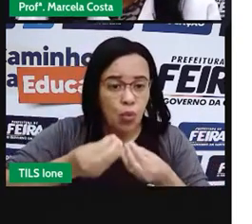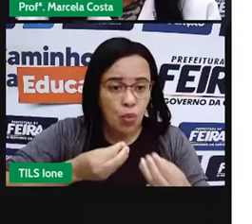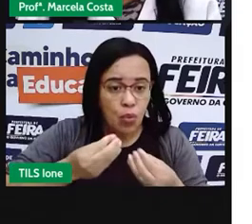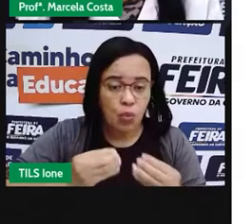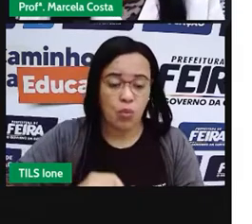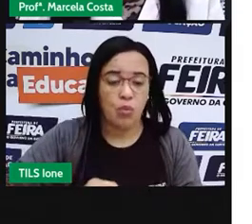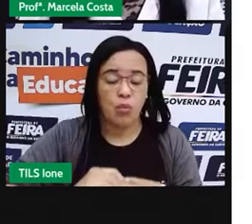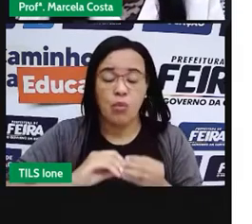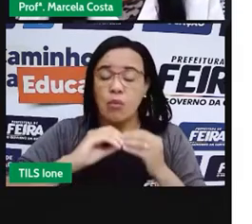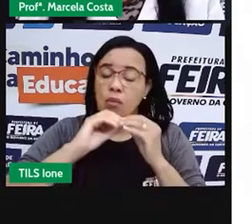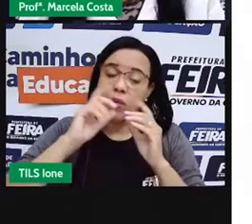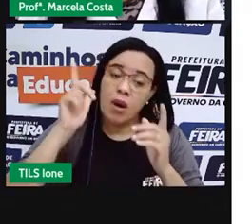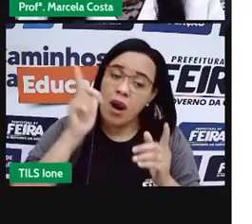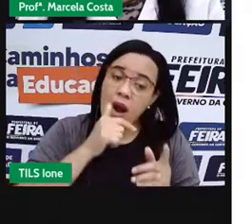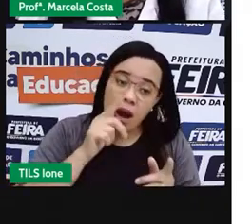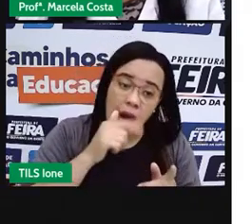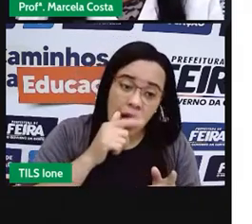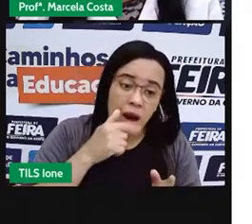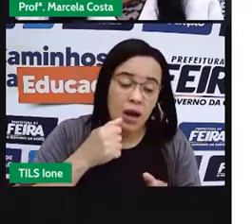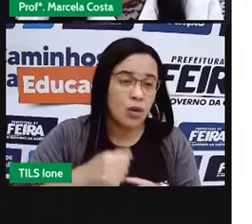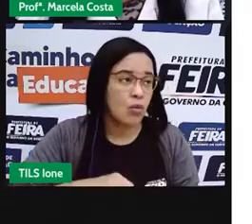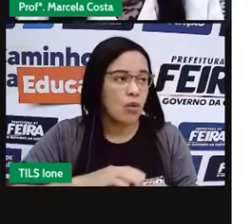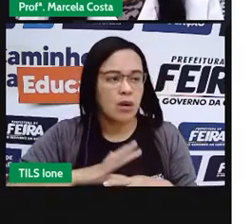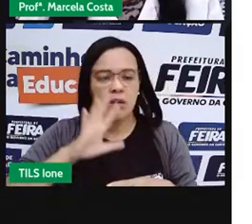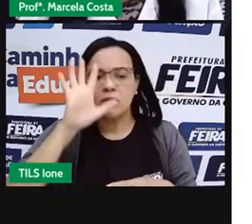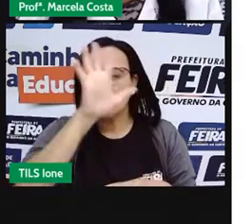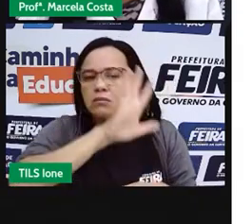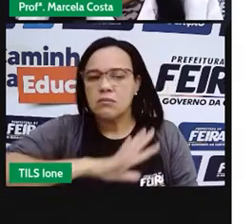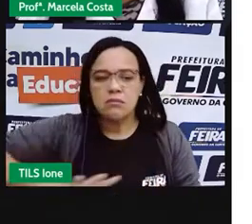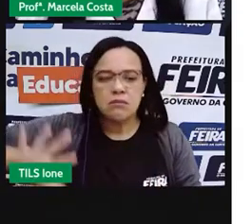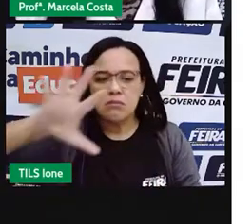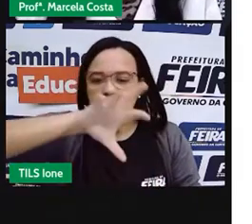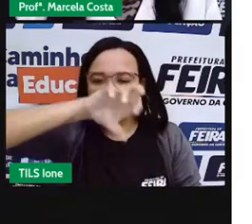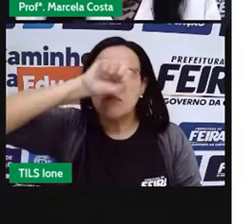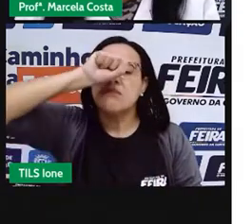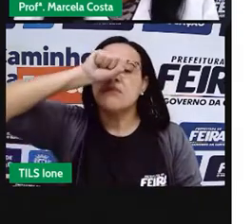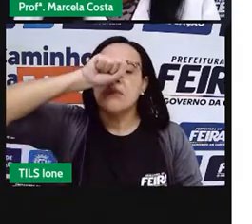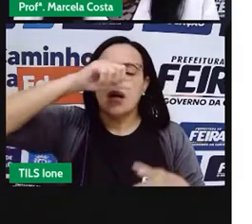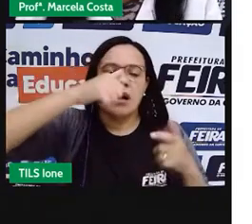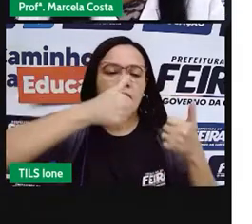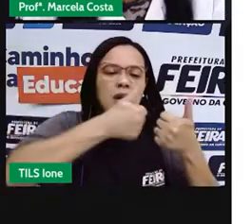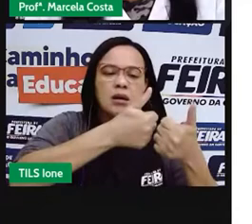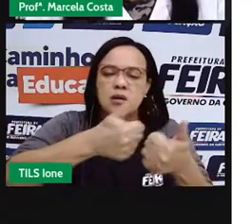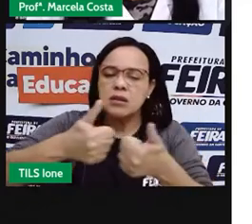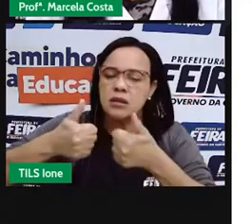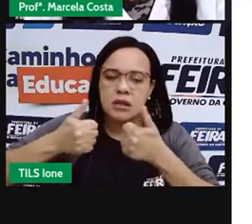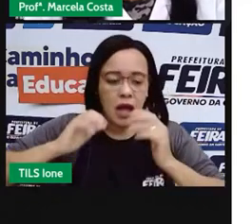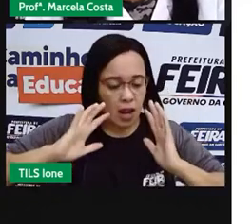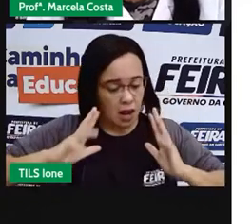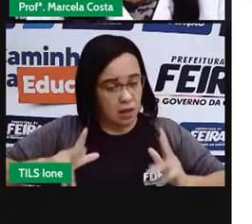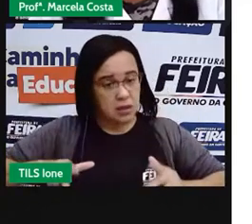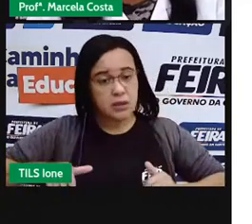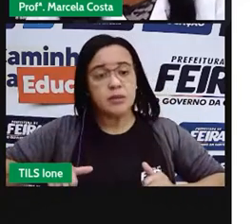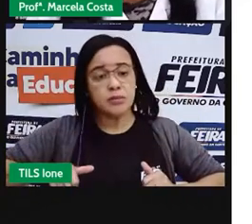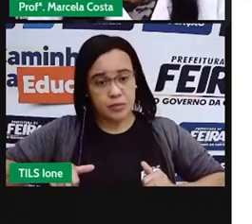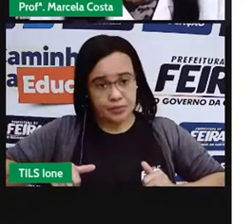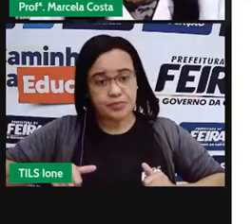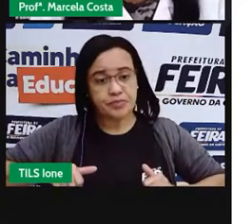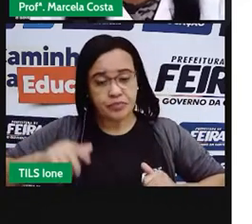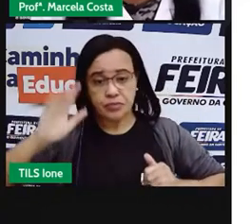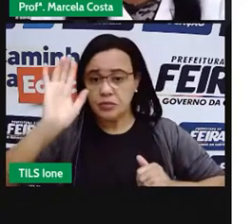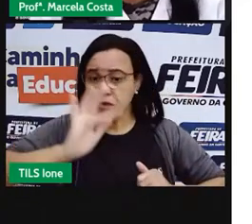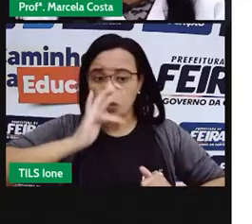puro, a água limpa, a água de qualidade, da mesma maneira que você tem acesso hoje,